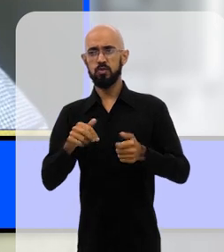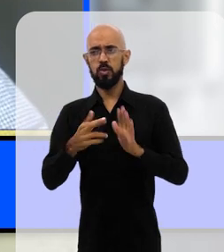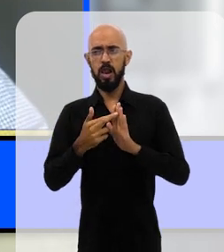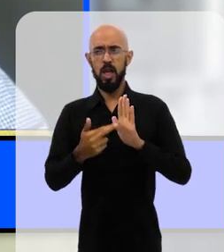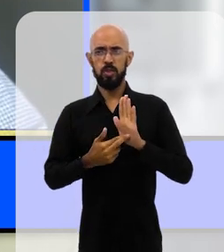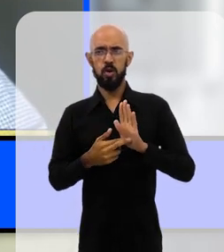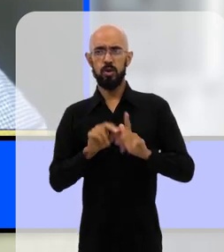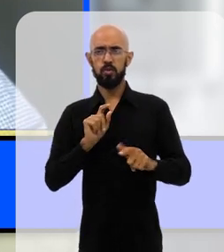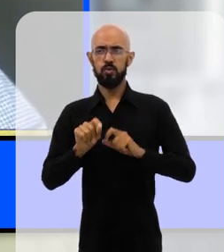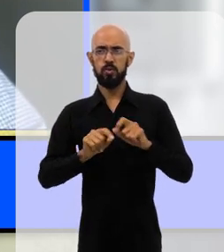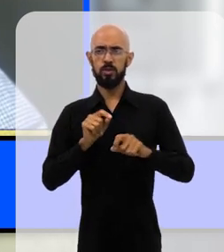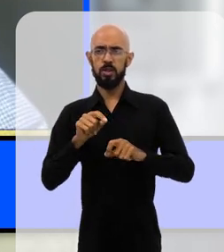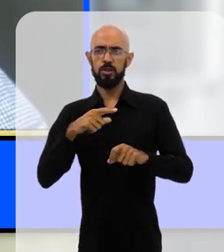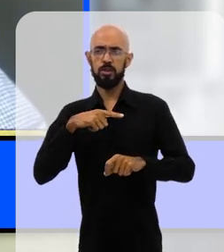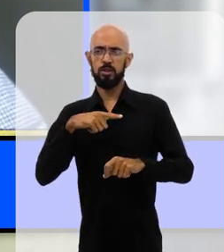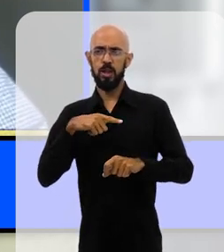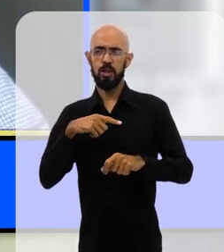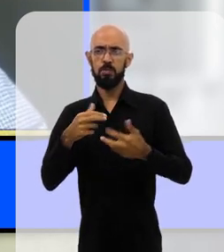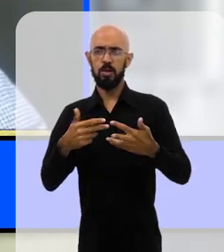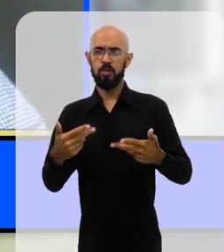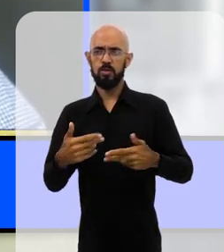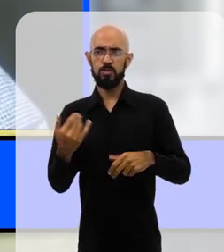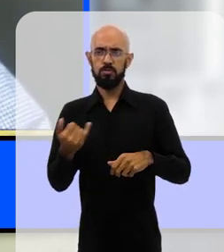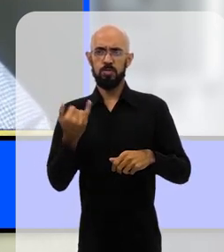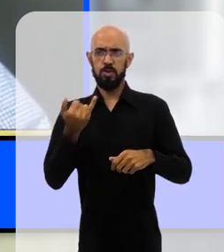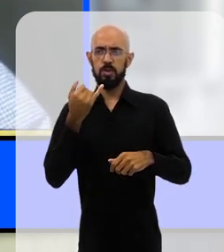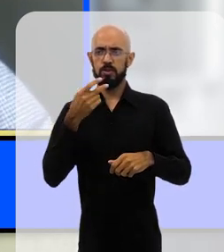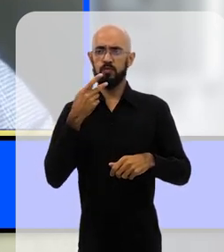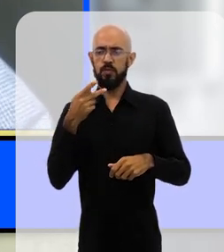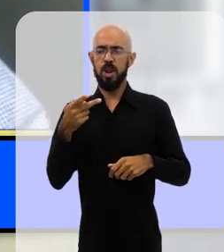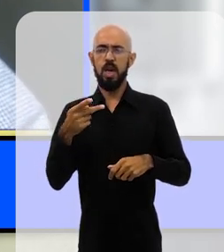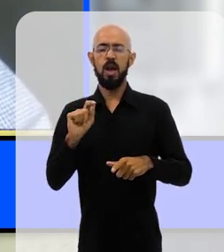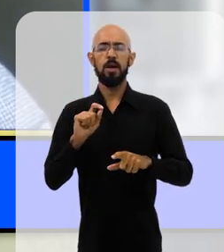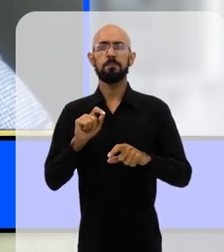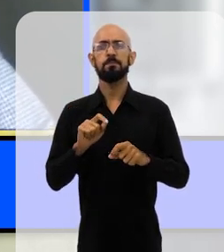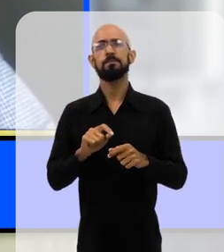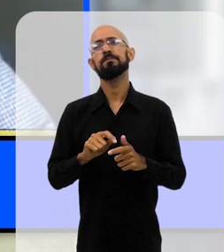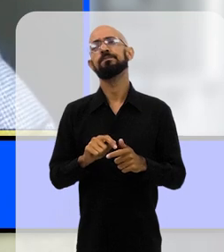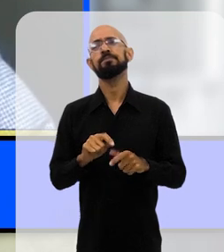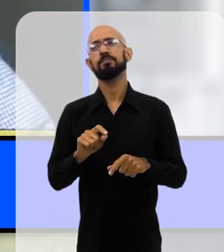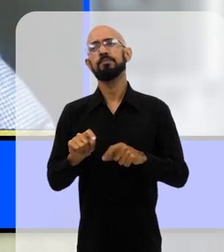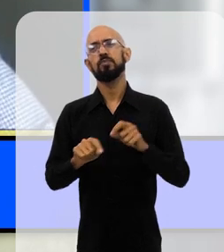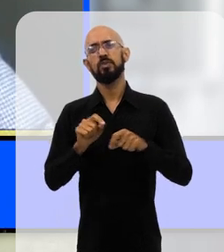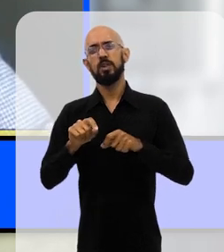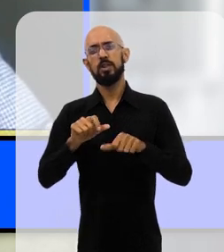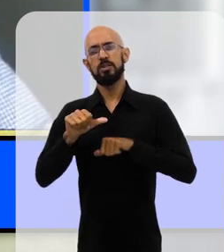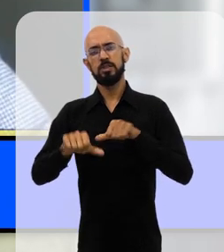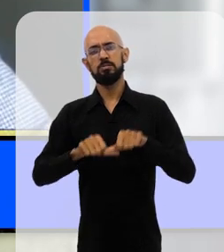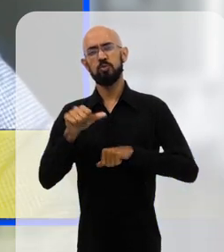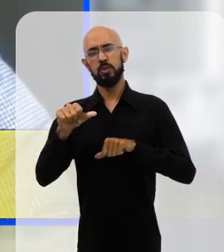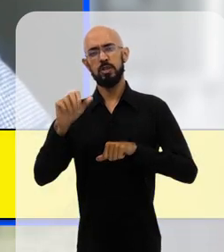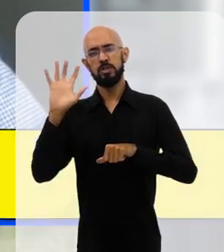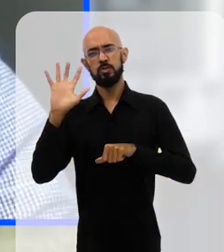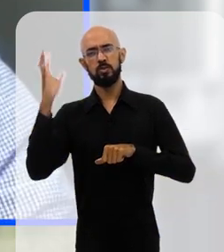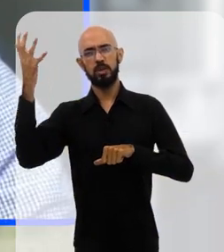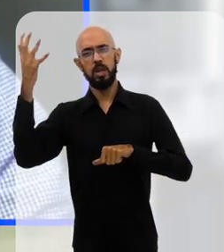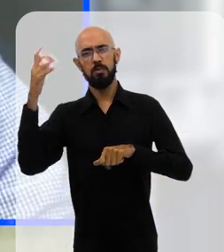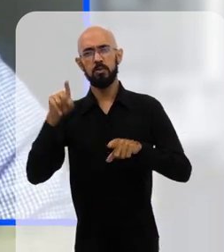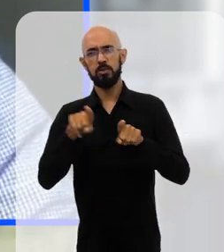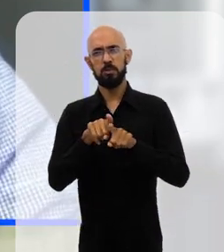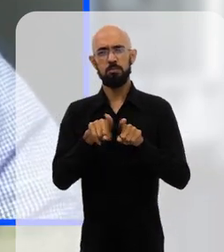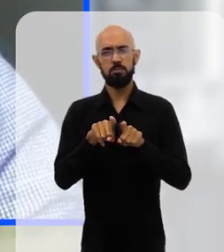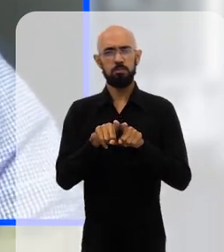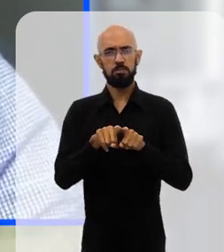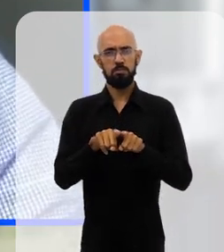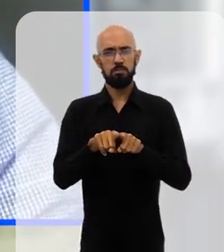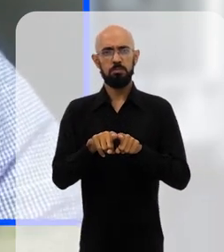que o relatório traz, também tem um muito impactante que é muito importante a gente falar da questão, né, das mudanças climáticas e